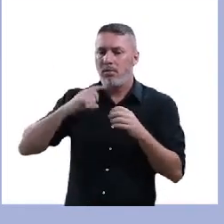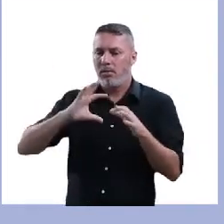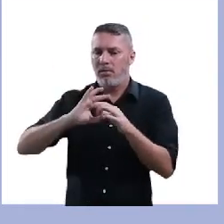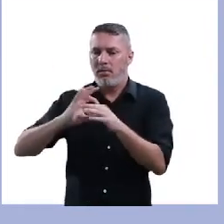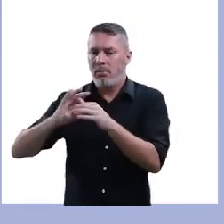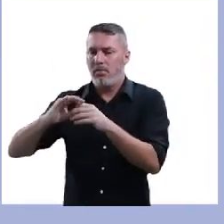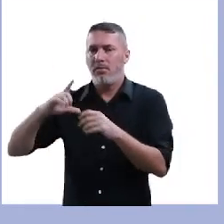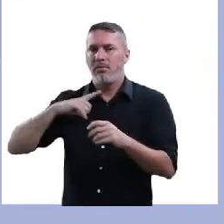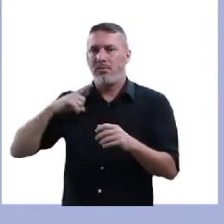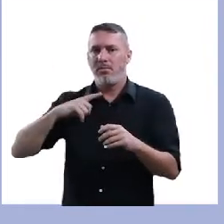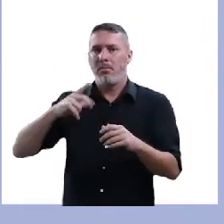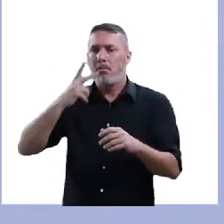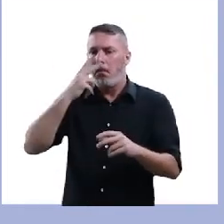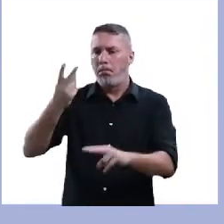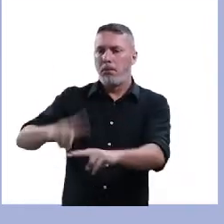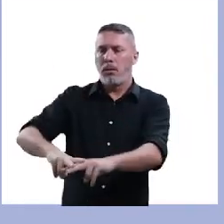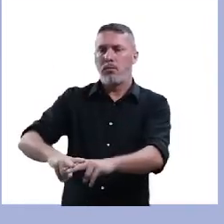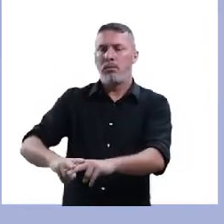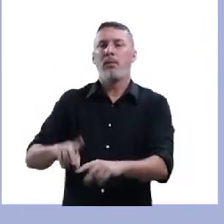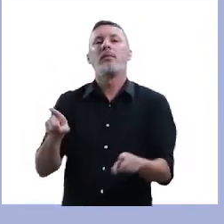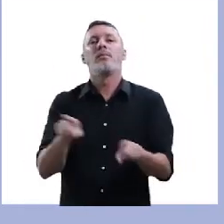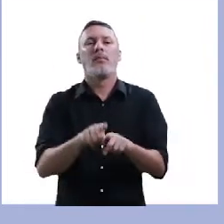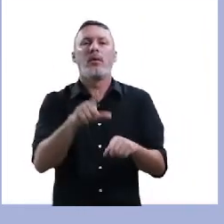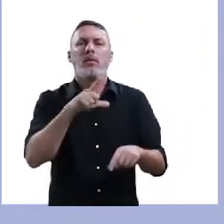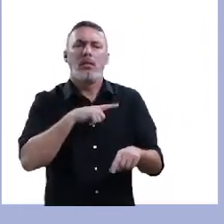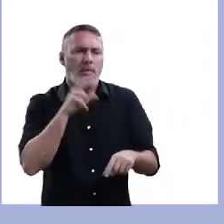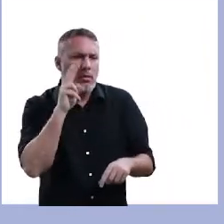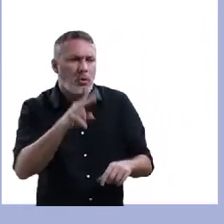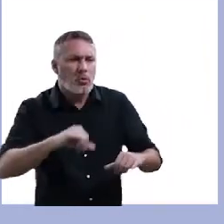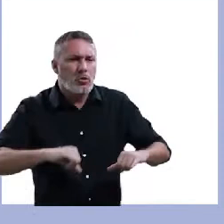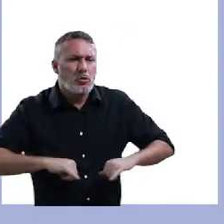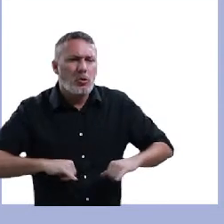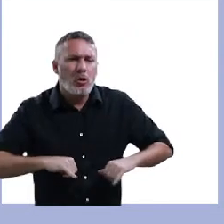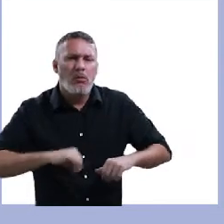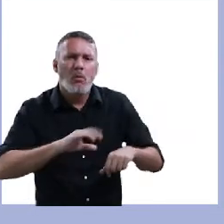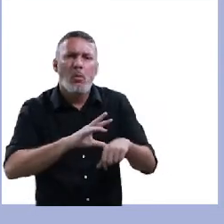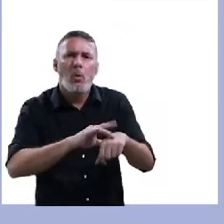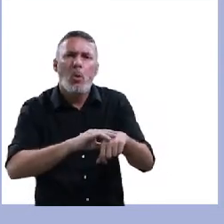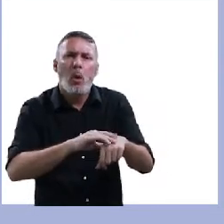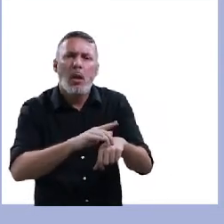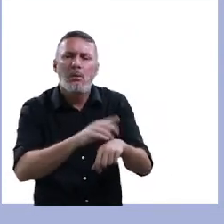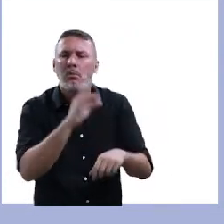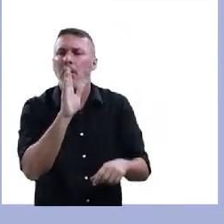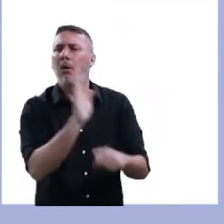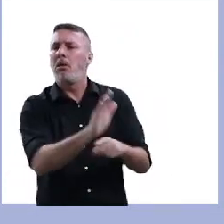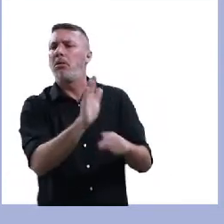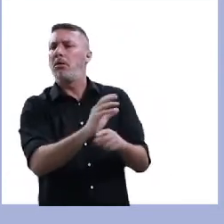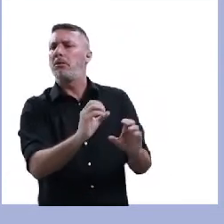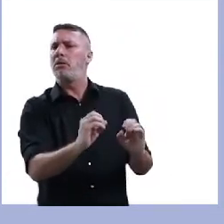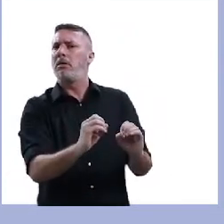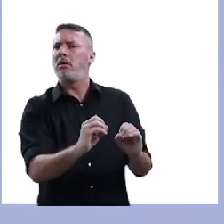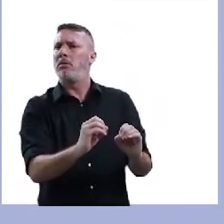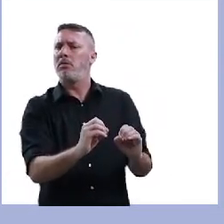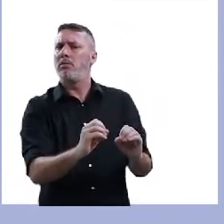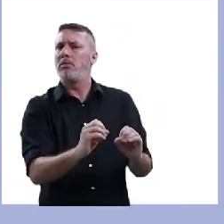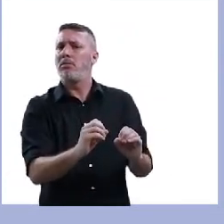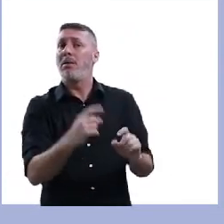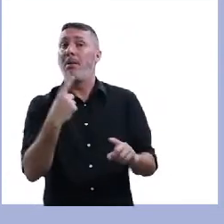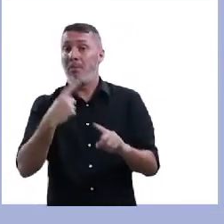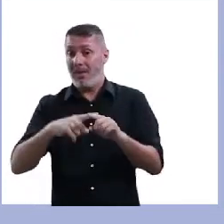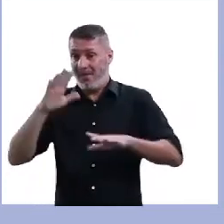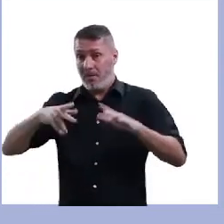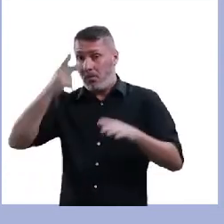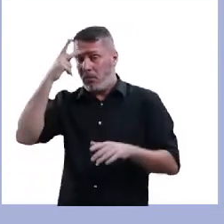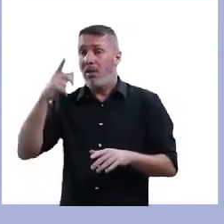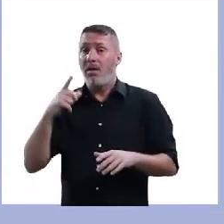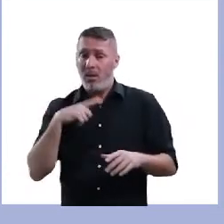Olha esse outro. Negar assistência veterinária ao animal doente e ferido. Poxa, prof, mas é aquilo que você trabalhou. Eu,